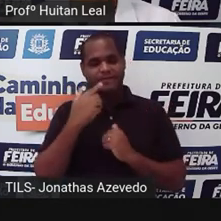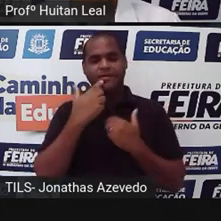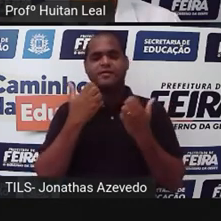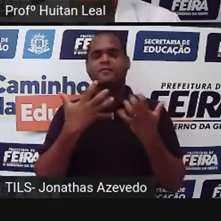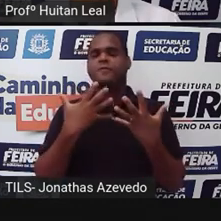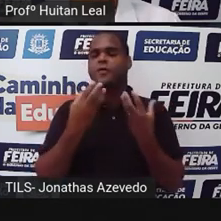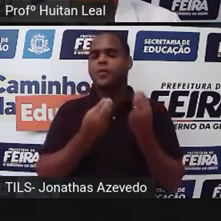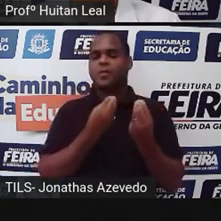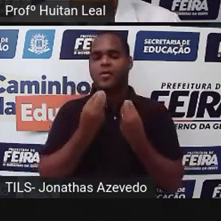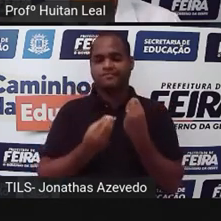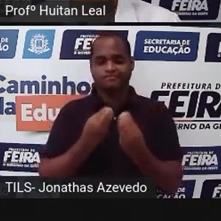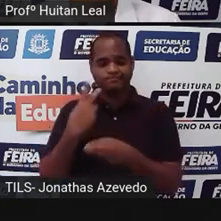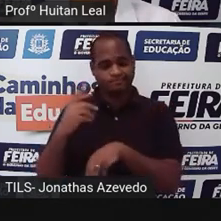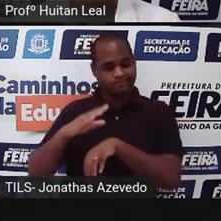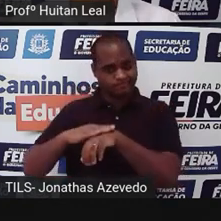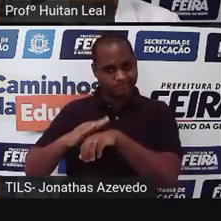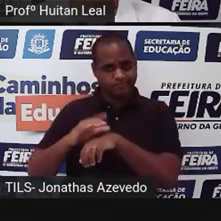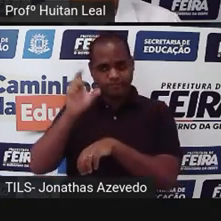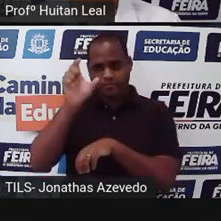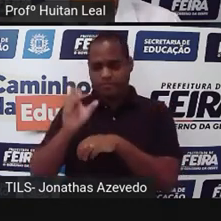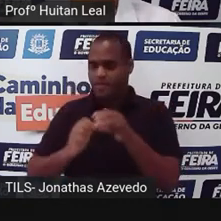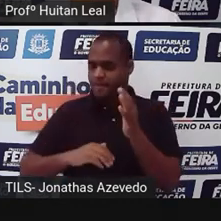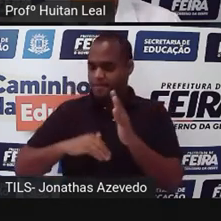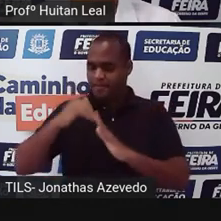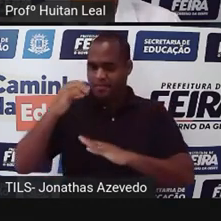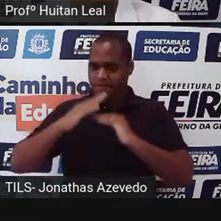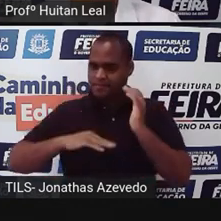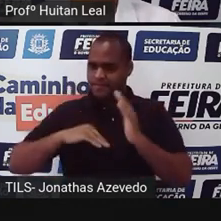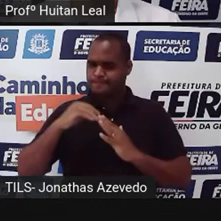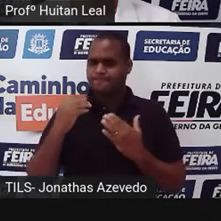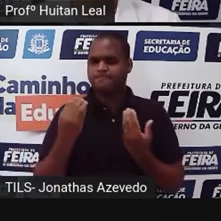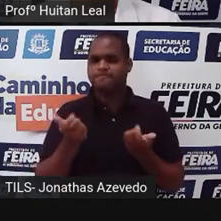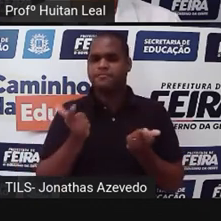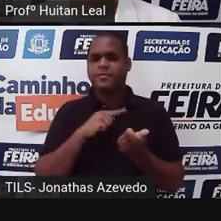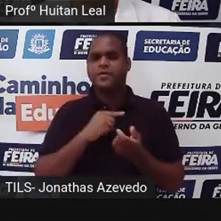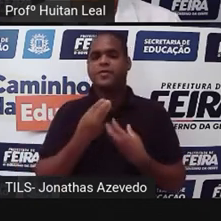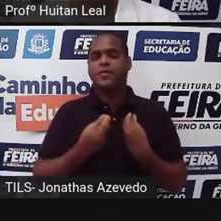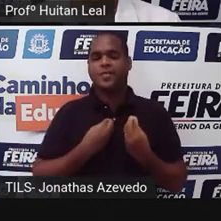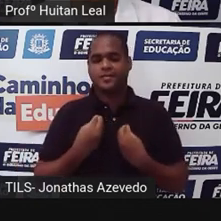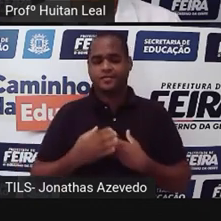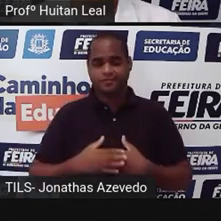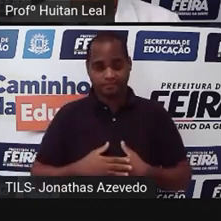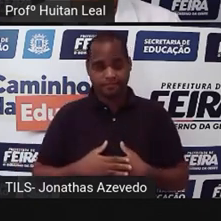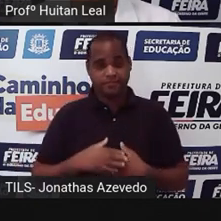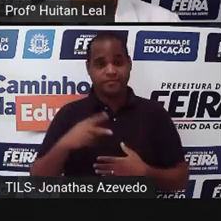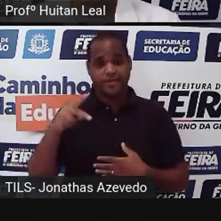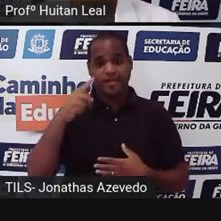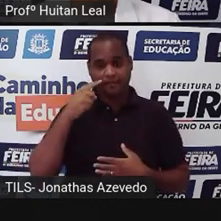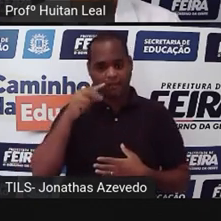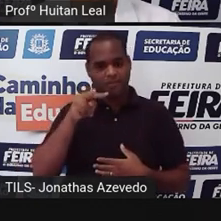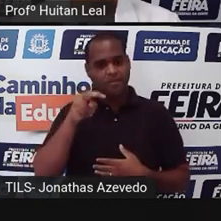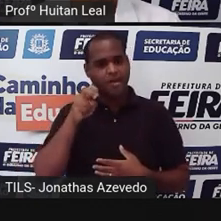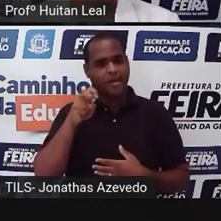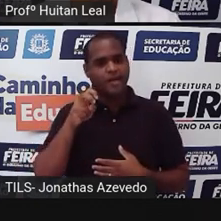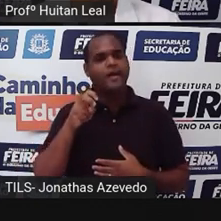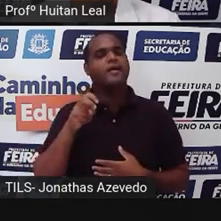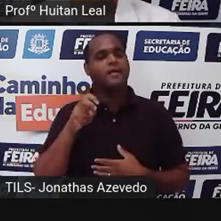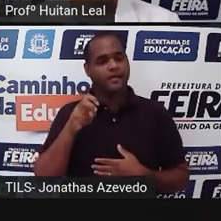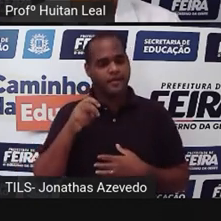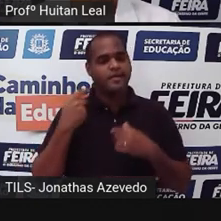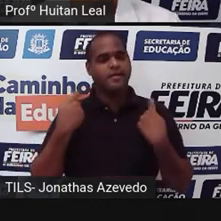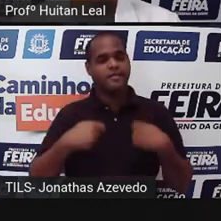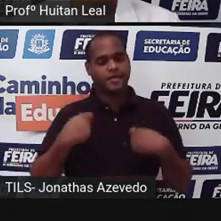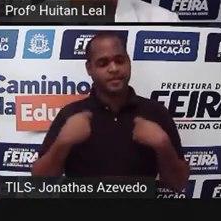bom cronista, ou para começar a ser um cronista, a pessoa tem que ser uma boa observadora. Ser